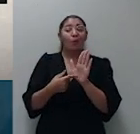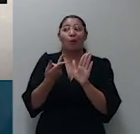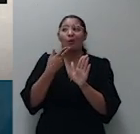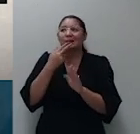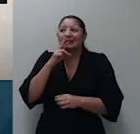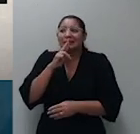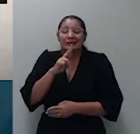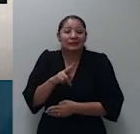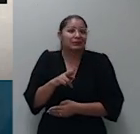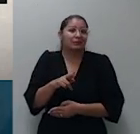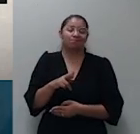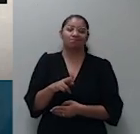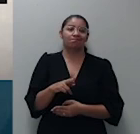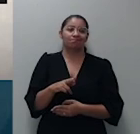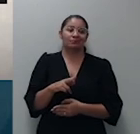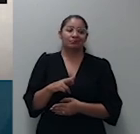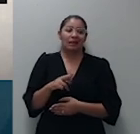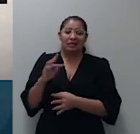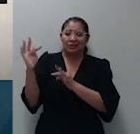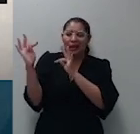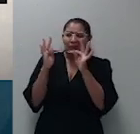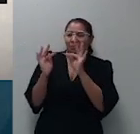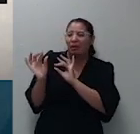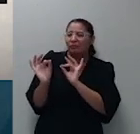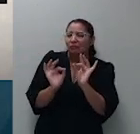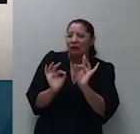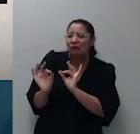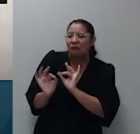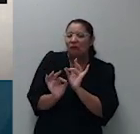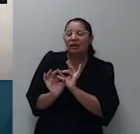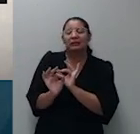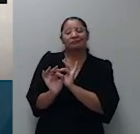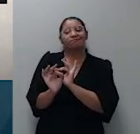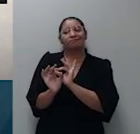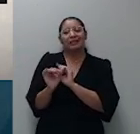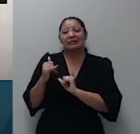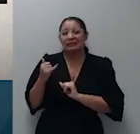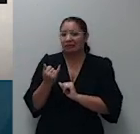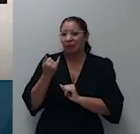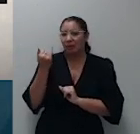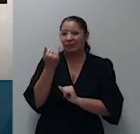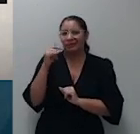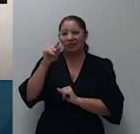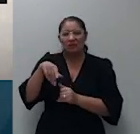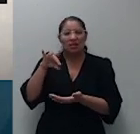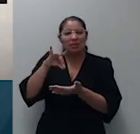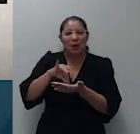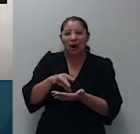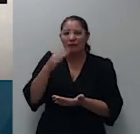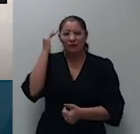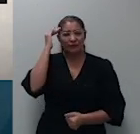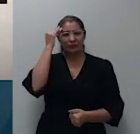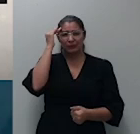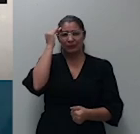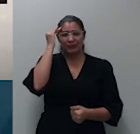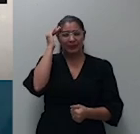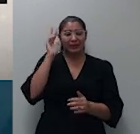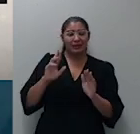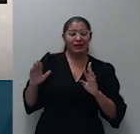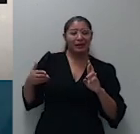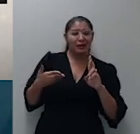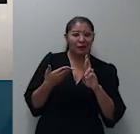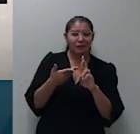tecnicamente ajustadas insuficientes e aptas a infirmar os fundamentos referentes à incidência da sua